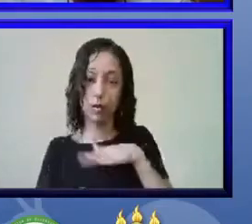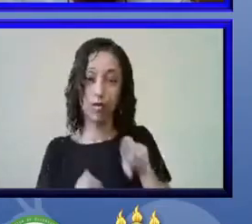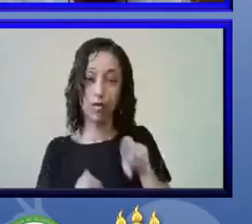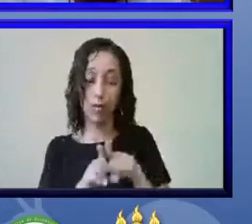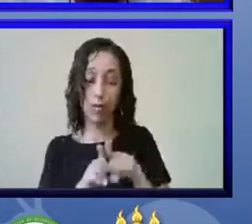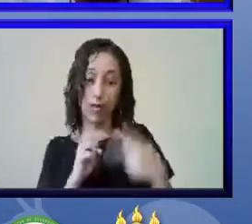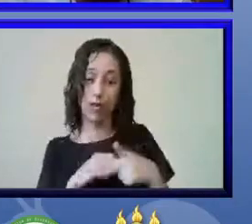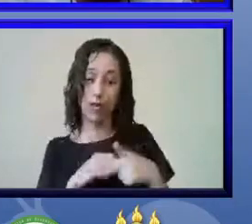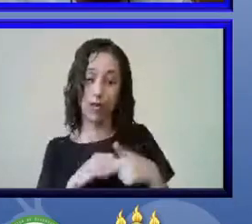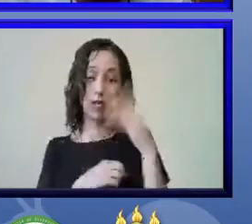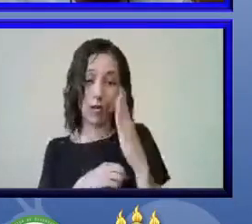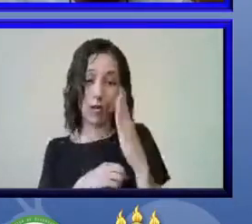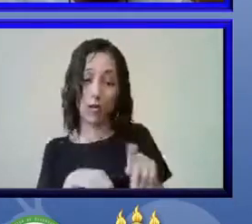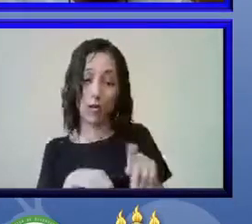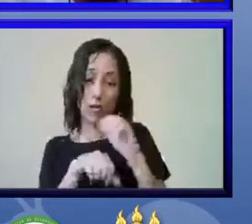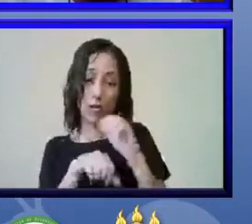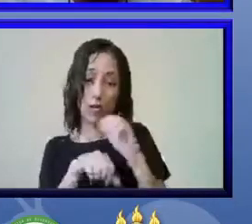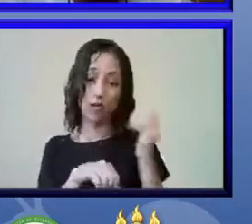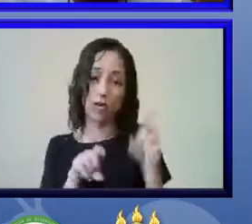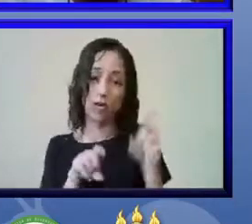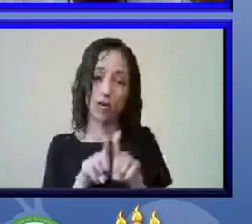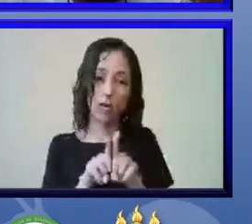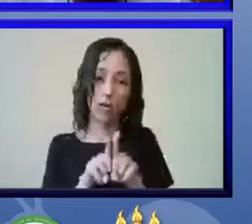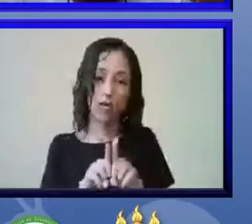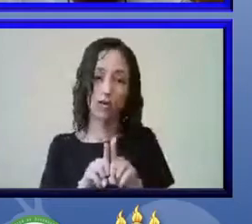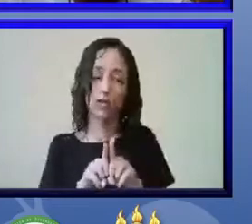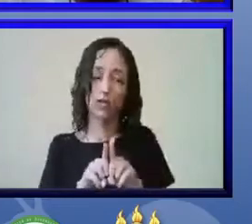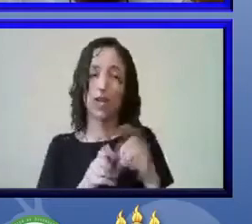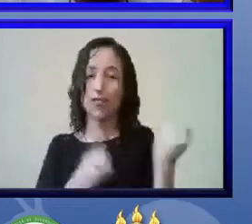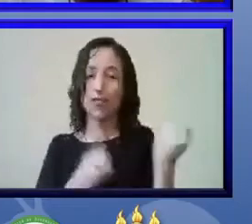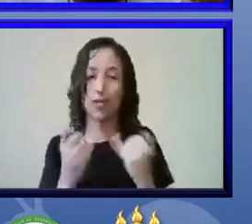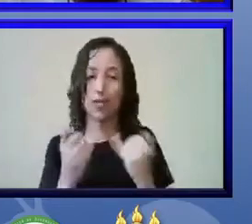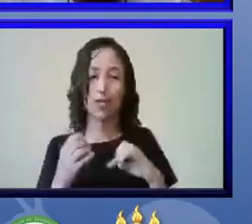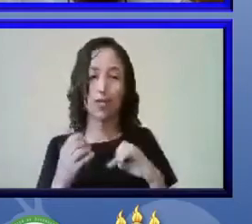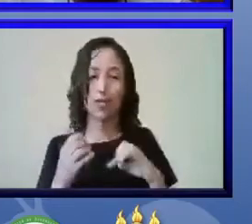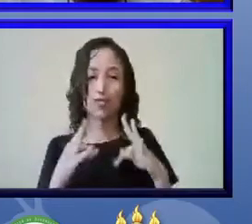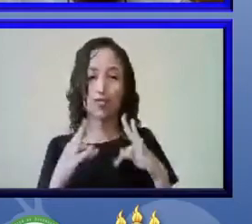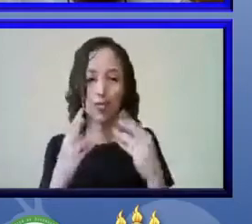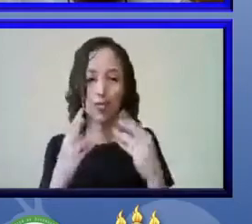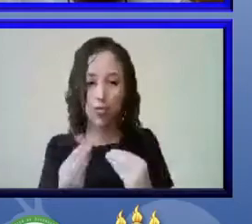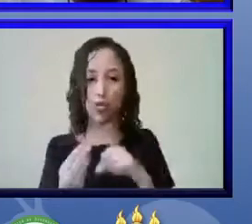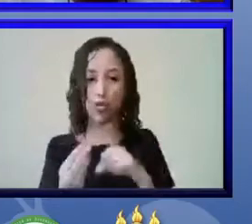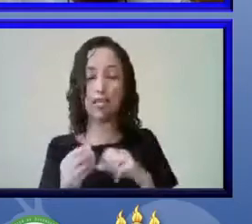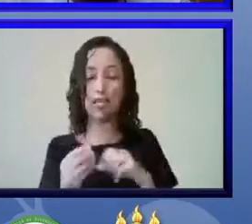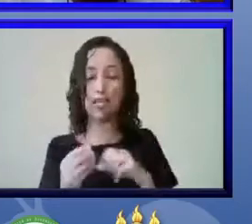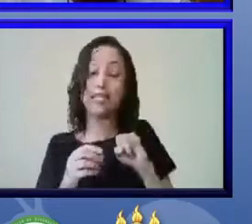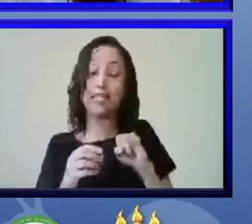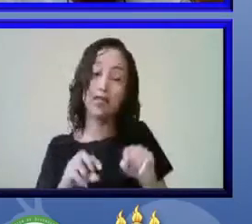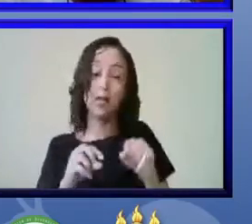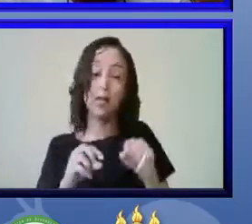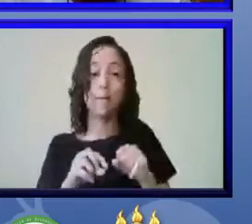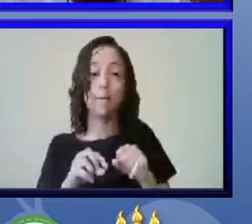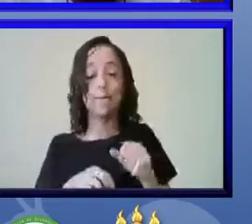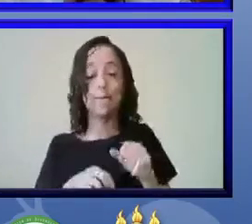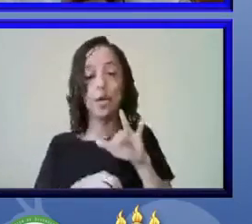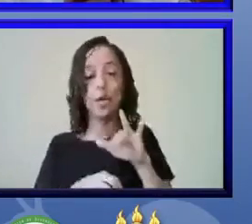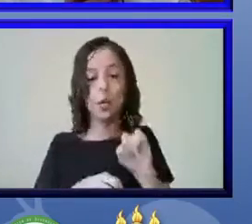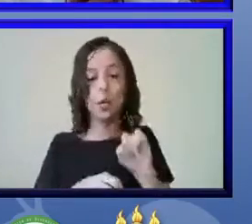Brasil e do exterior. Então, tudo quanto é informação sobre a nossa biodiversidade